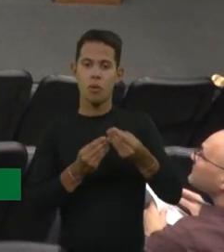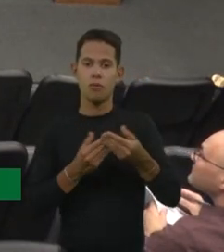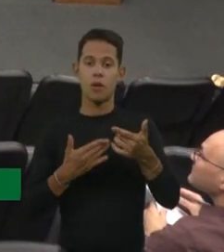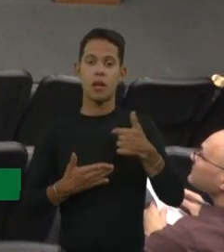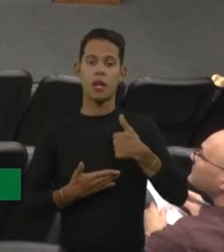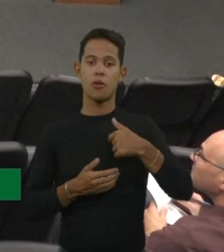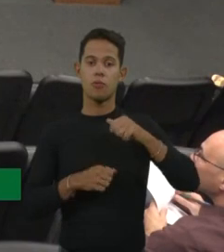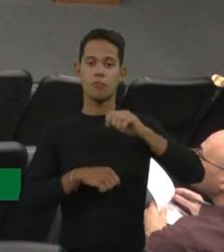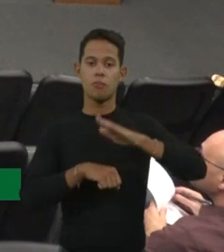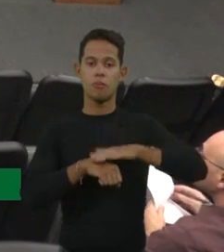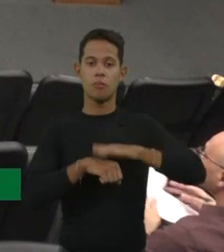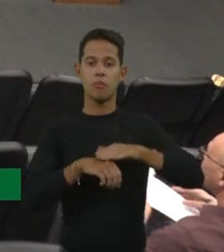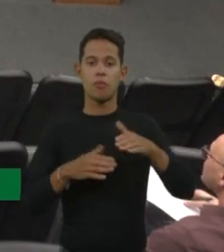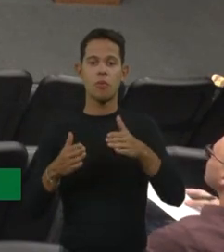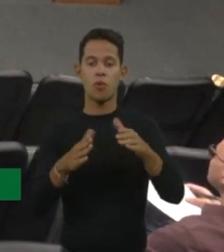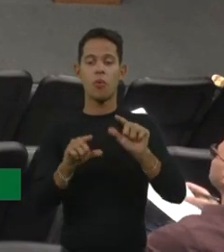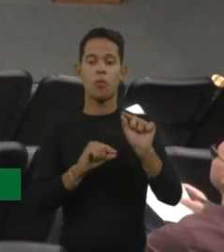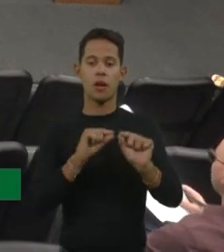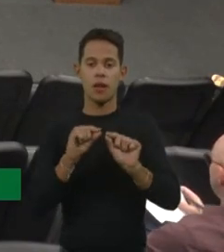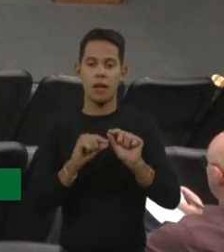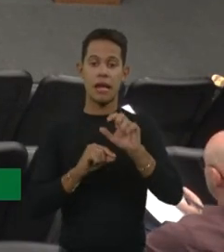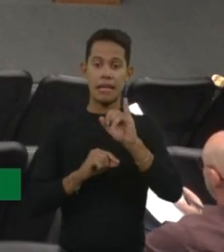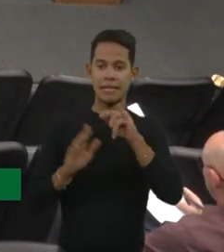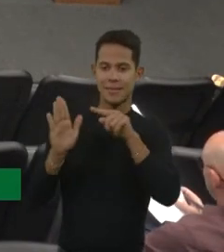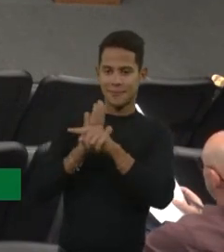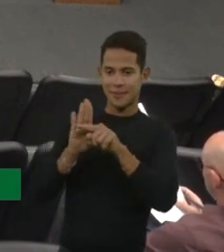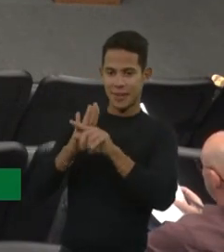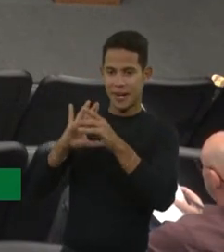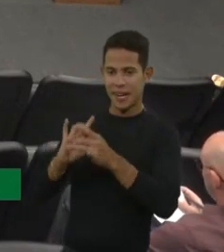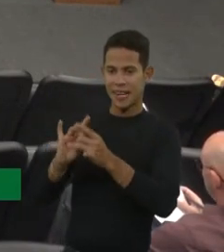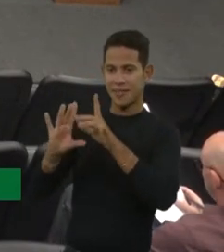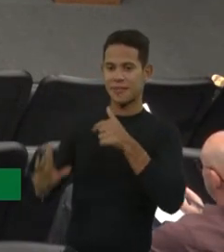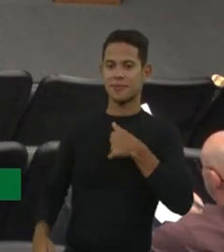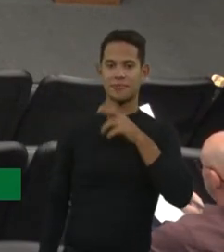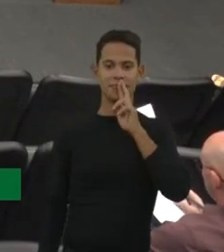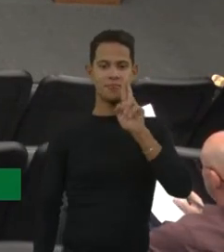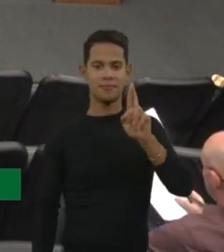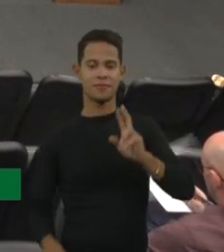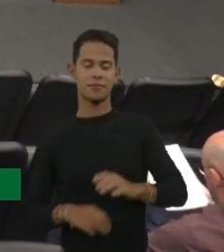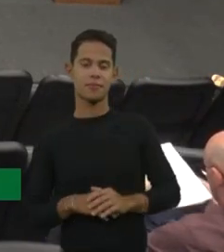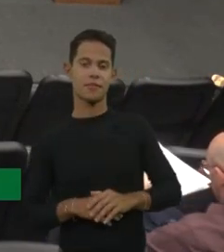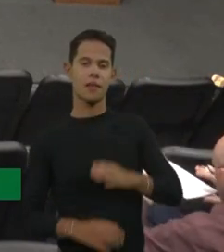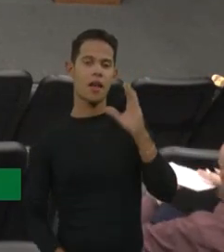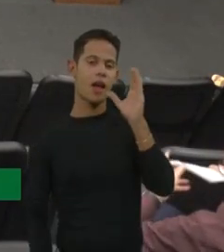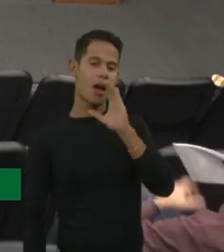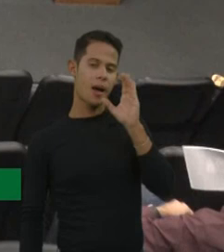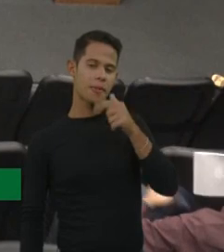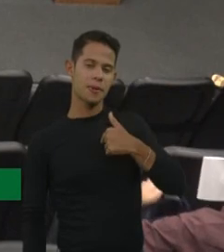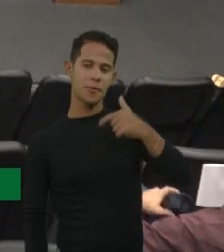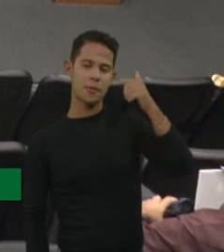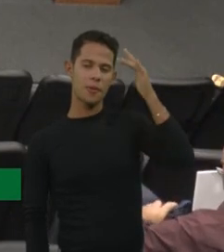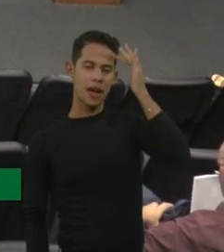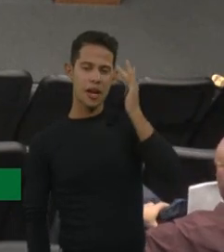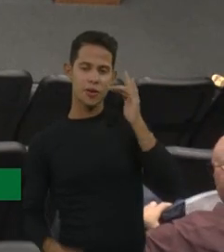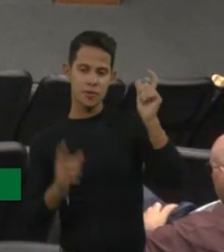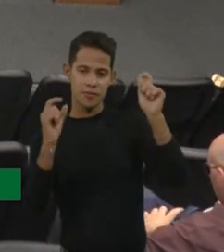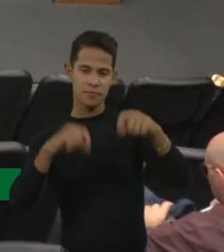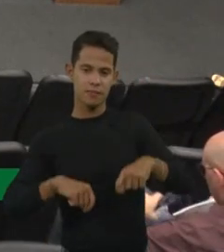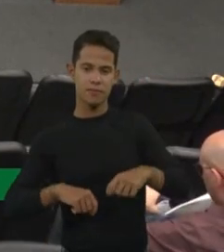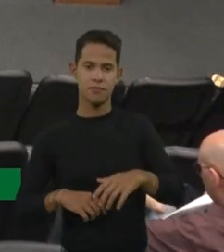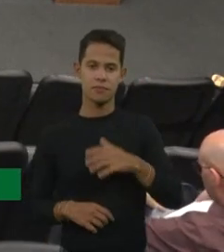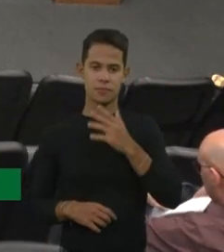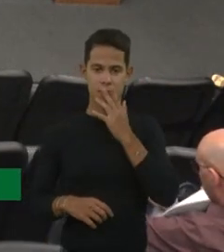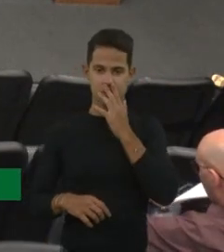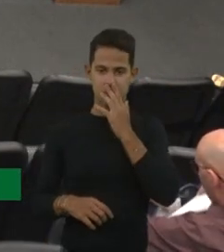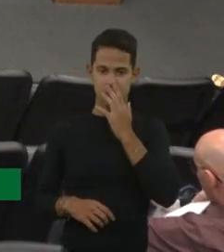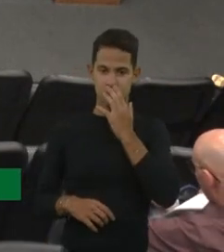fazer aqui? Não, se tiver alguma pergunta podemos responder. Acho que rapidinho, que dá, né? Dá, não, tranquilamente, mas é